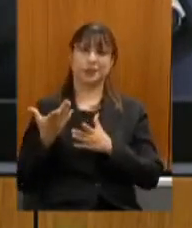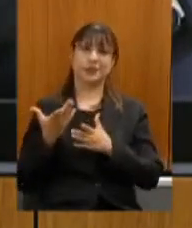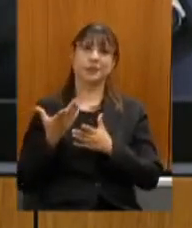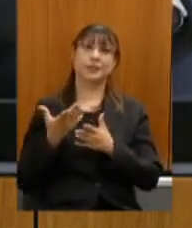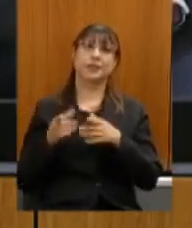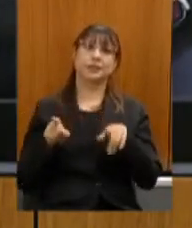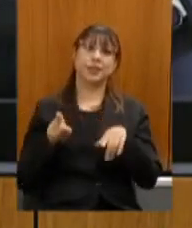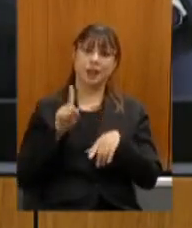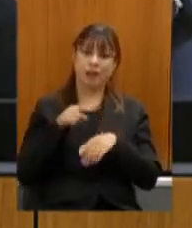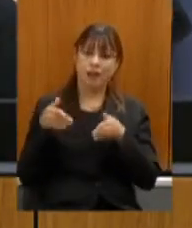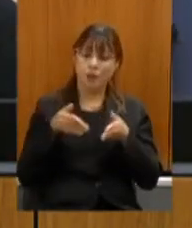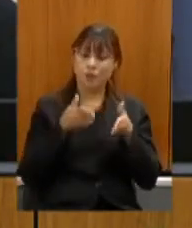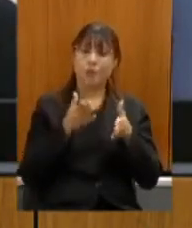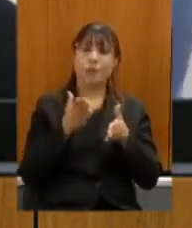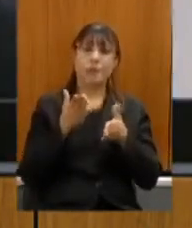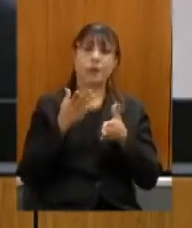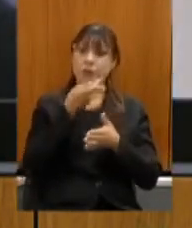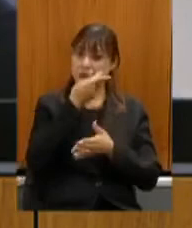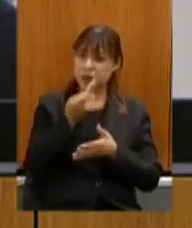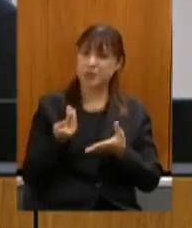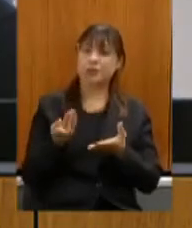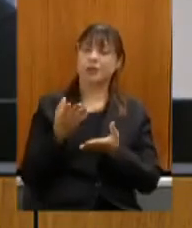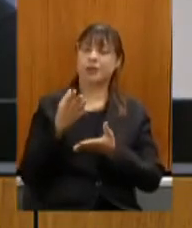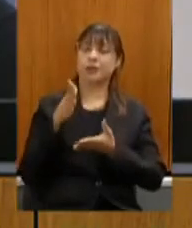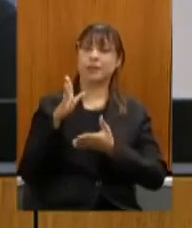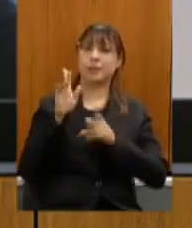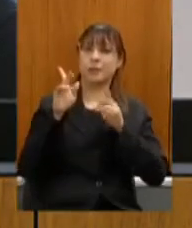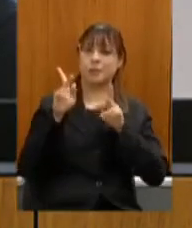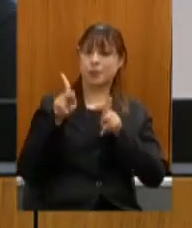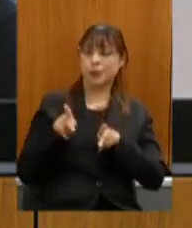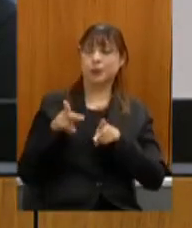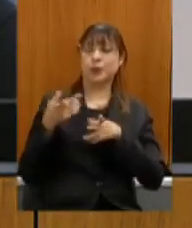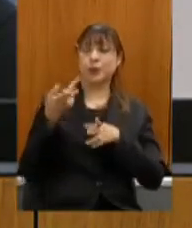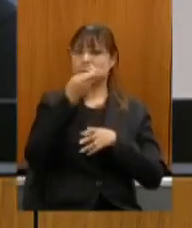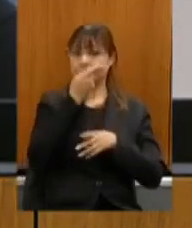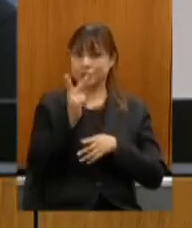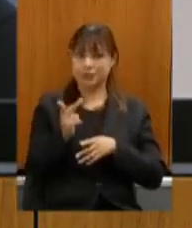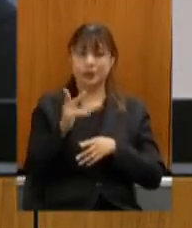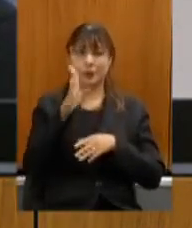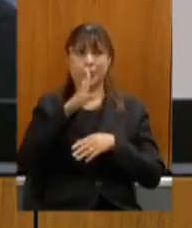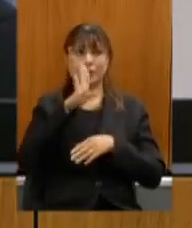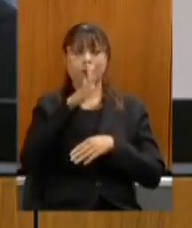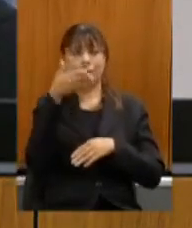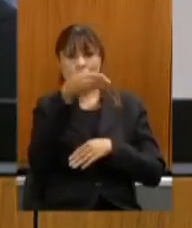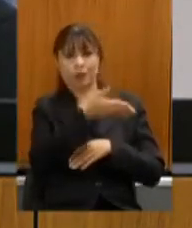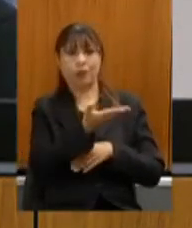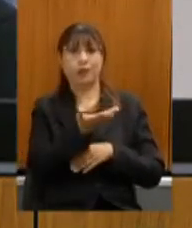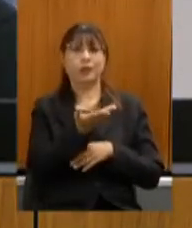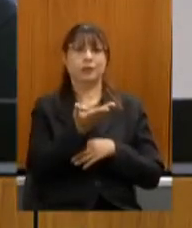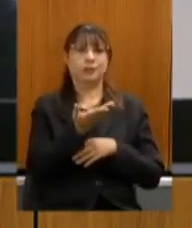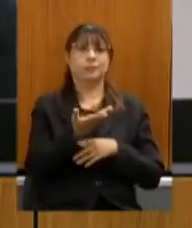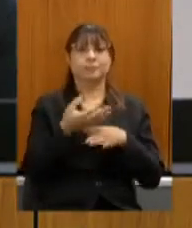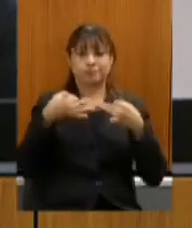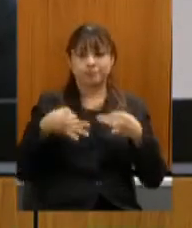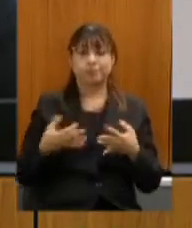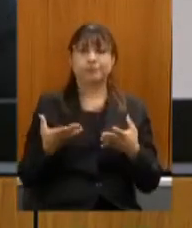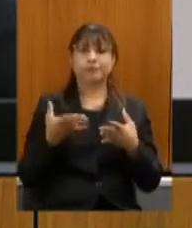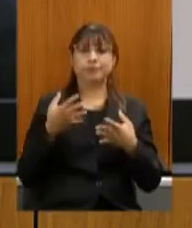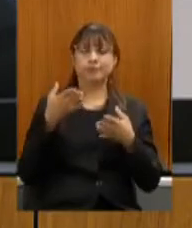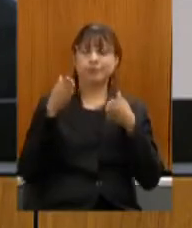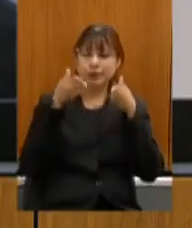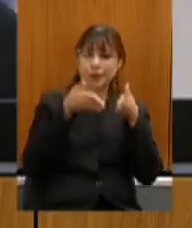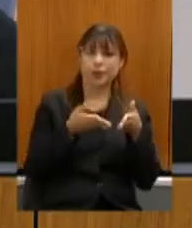Brasil que atrai turista do Brasil todo é um circuito que merece também um olhar um foco muito especial